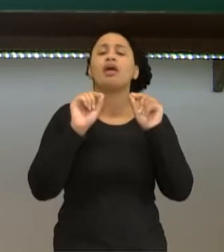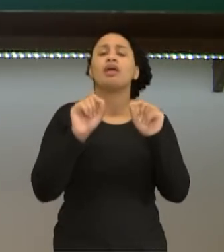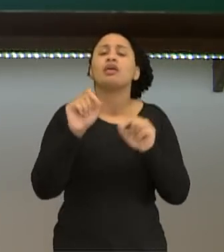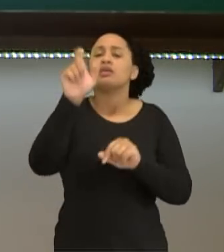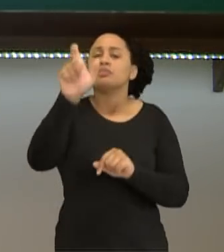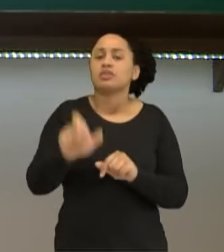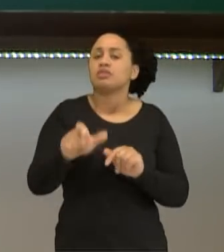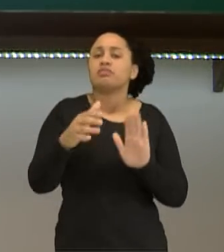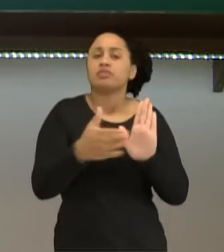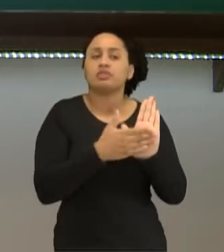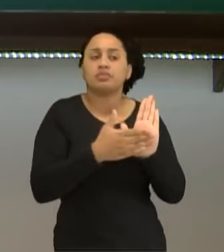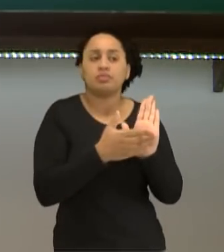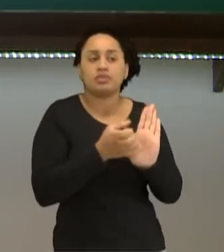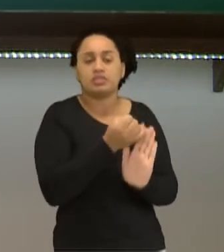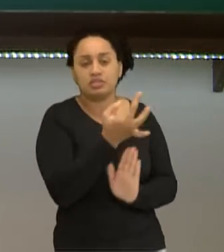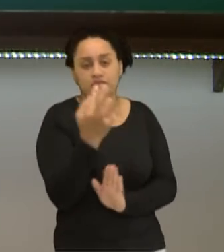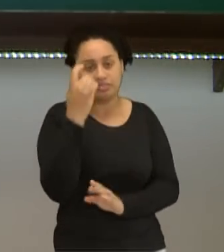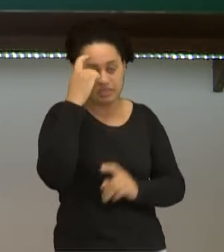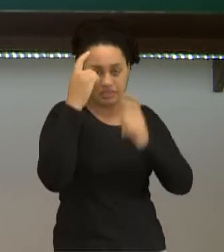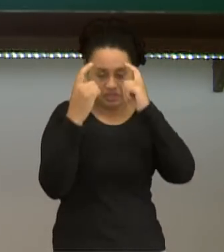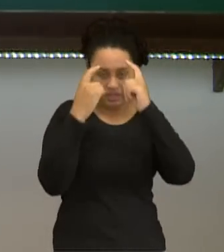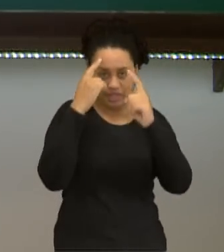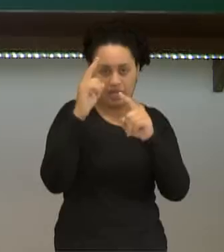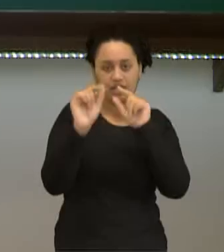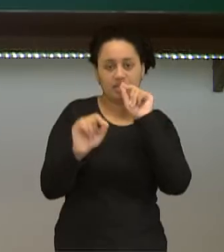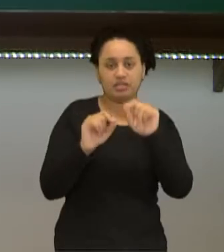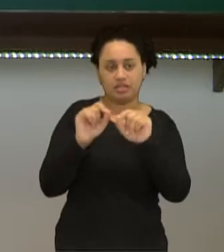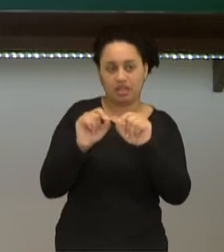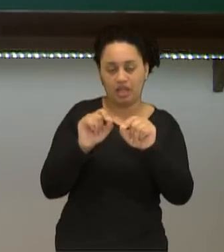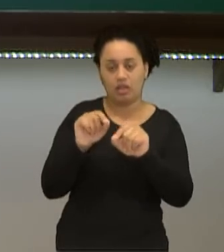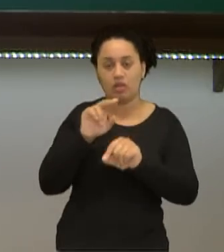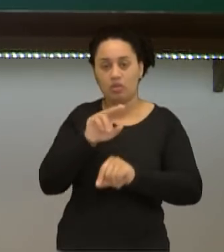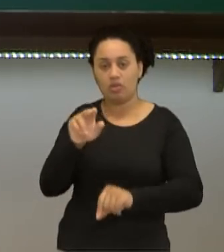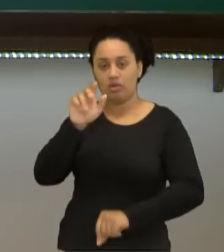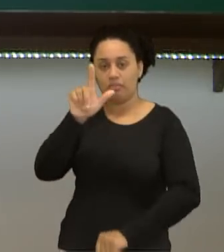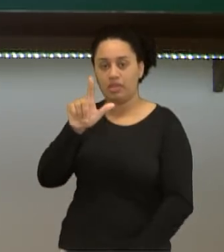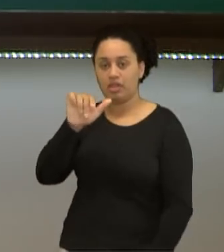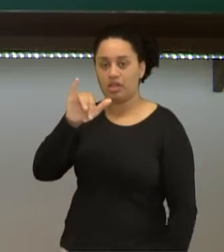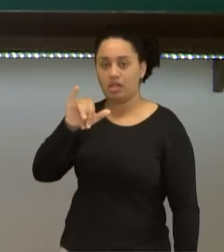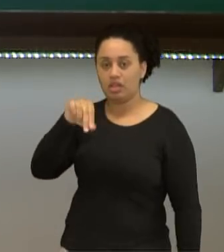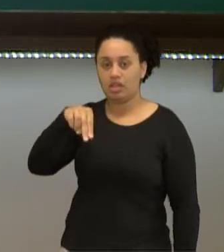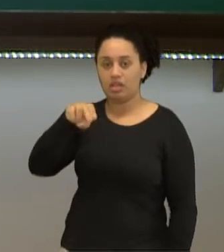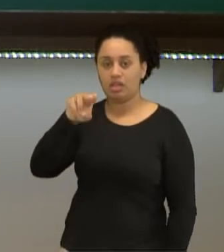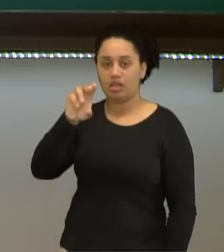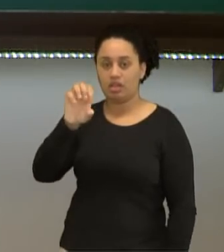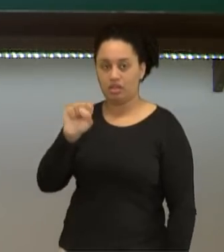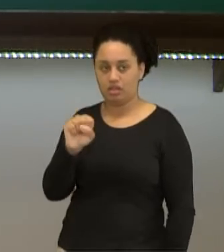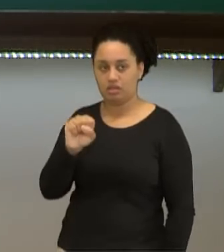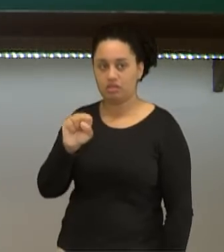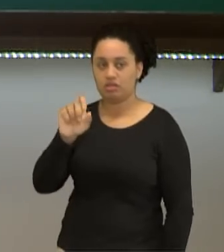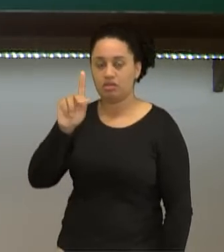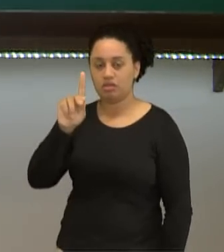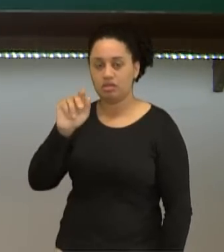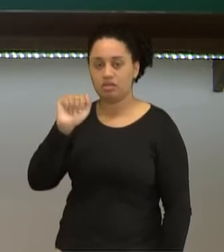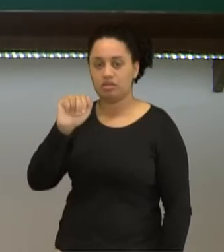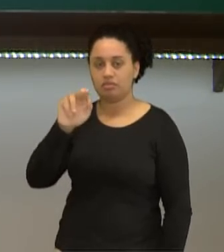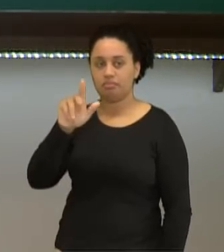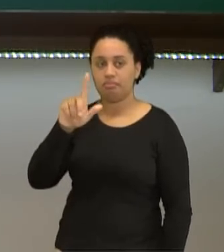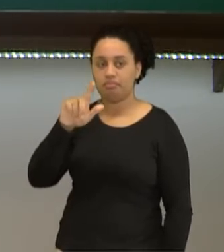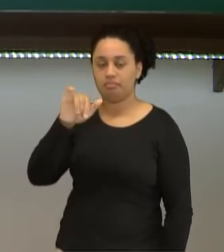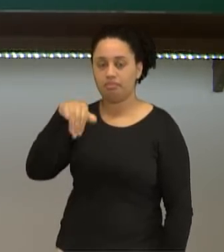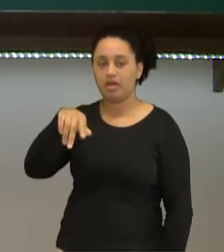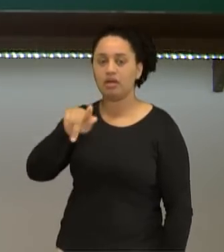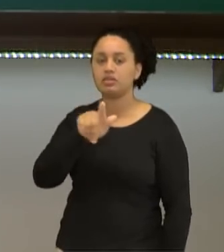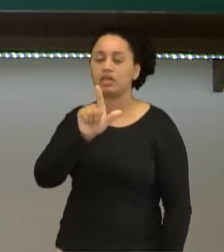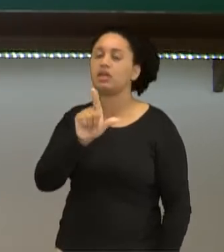questões relacionadas a isso foi o Linus Pauli, inclusive ele propôs uma escala para compreendermos melhor como que